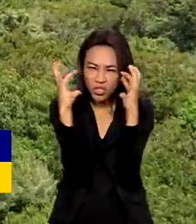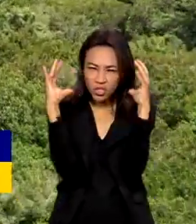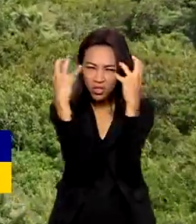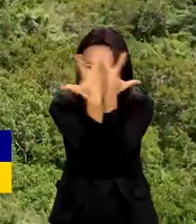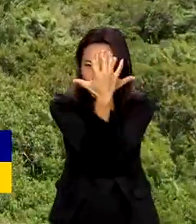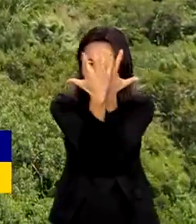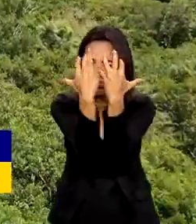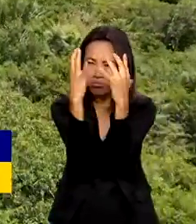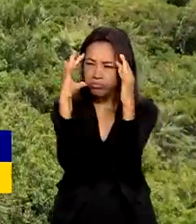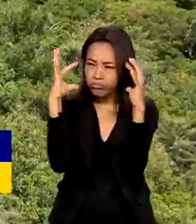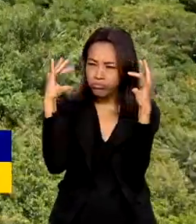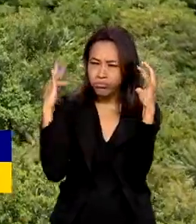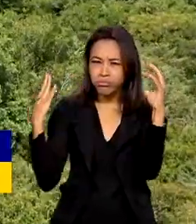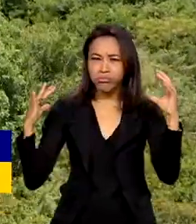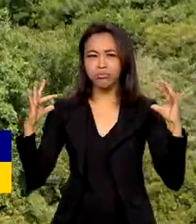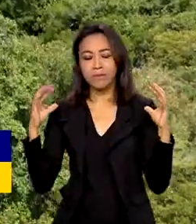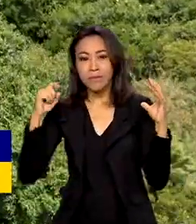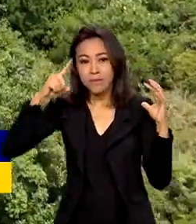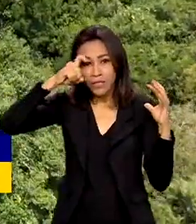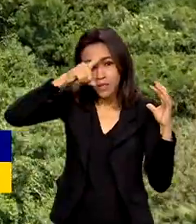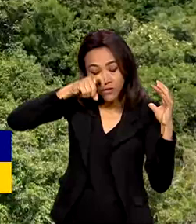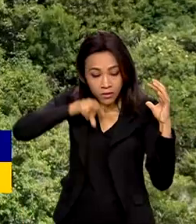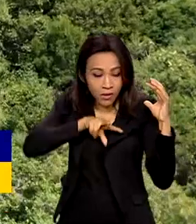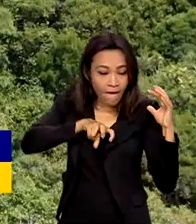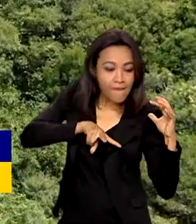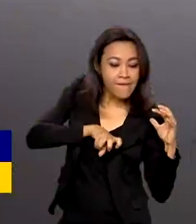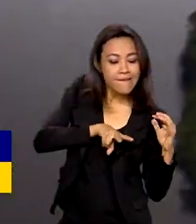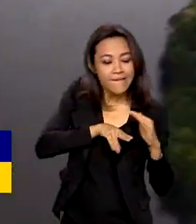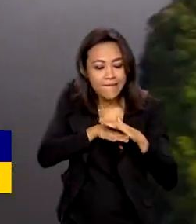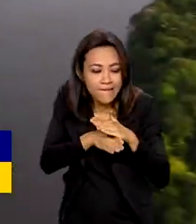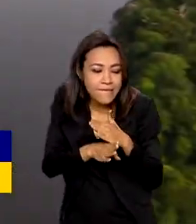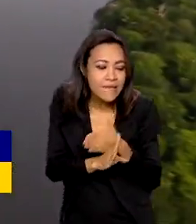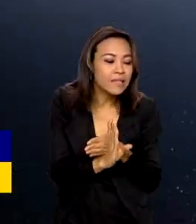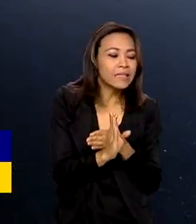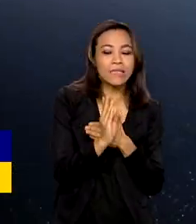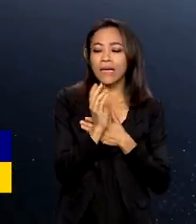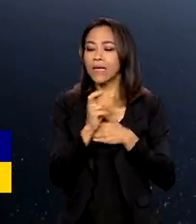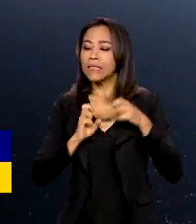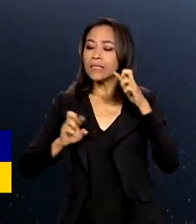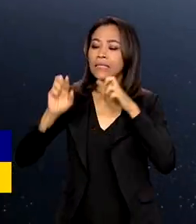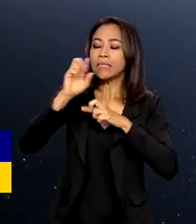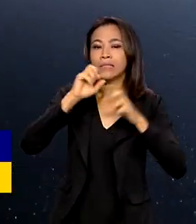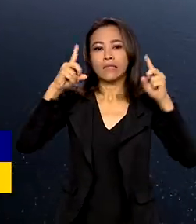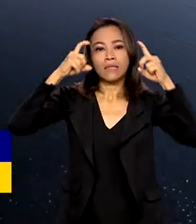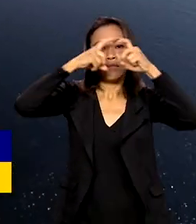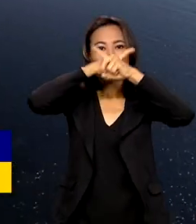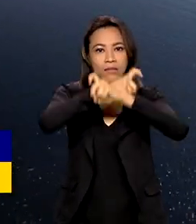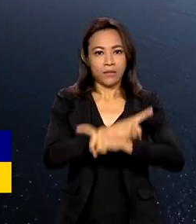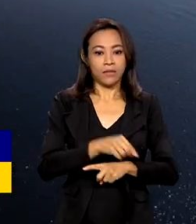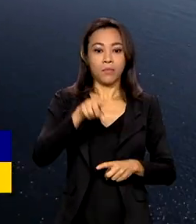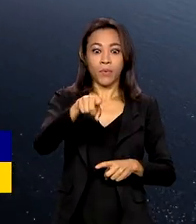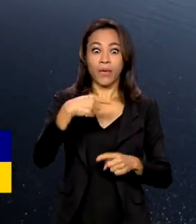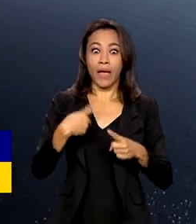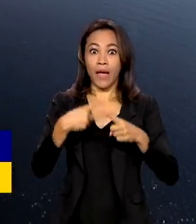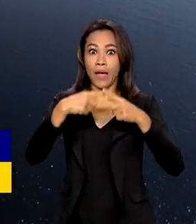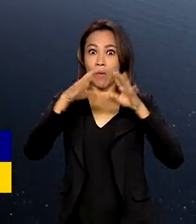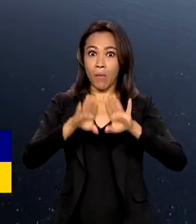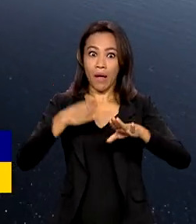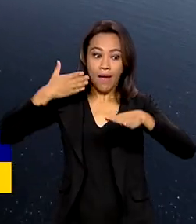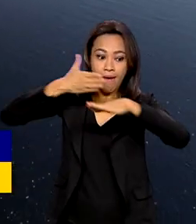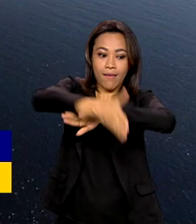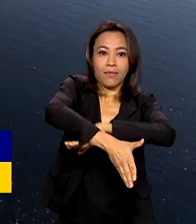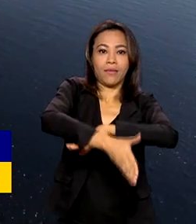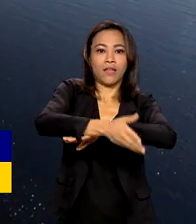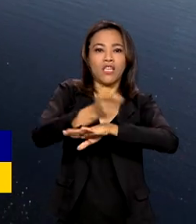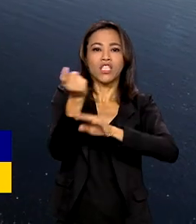grandes áreas isoladas dificultam a fiscalização. A região também é conhecida como porta de entrada para